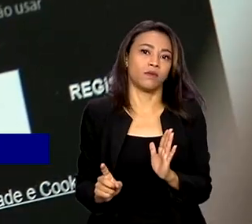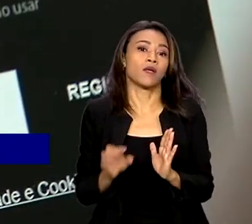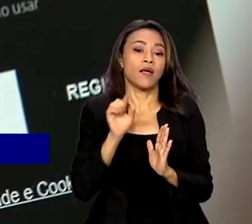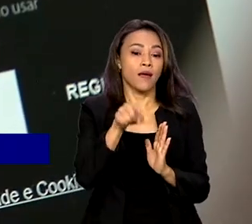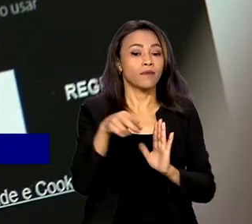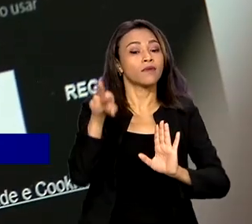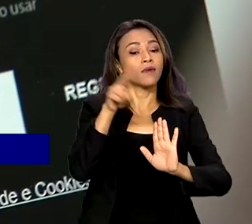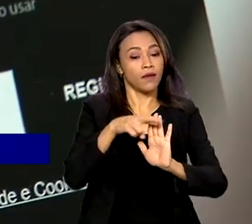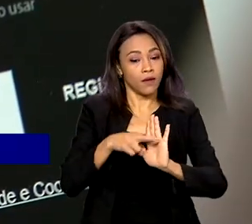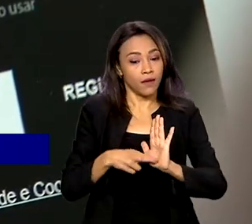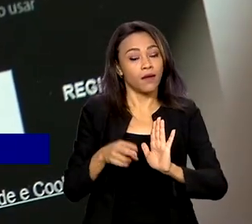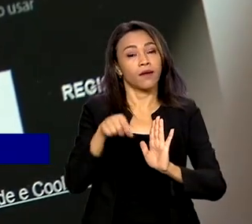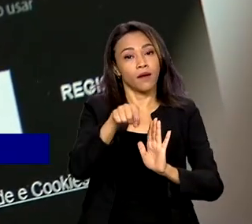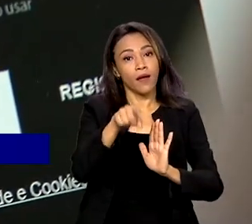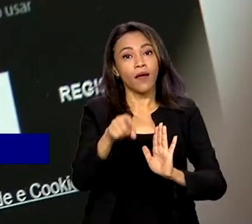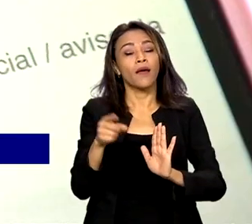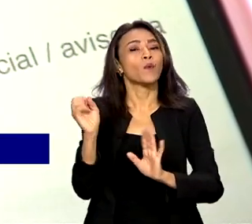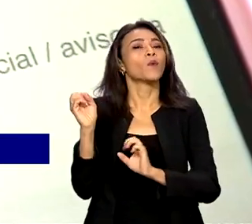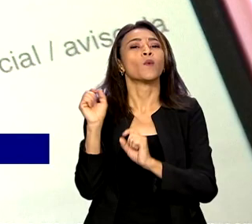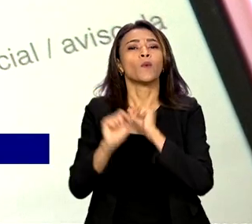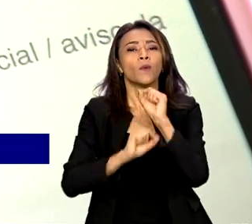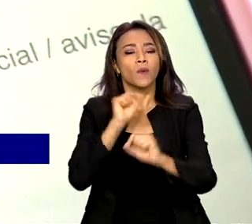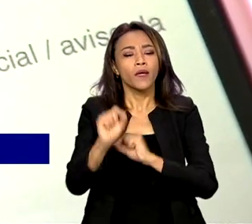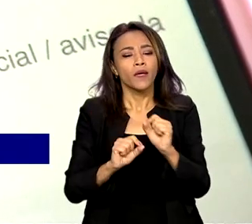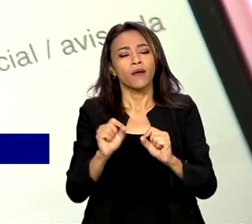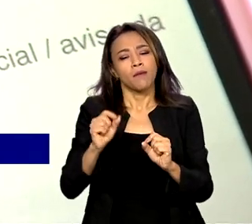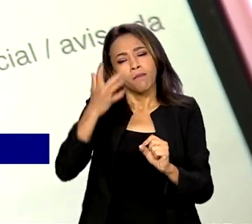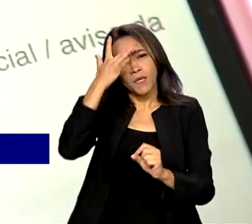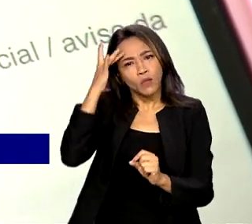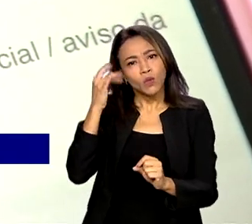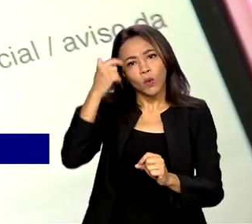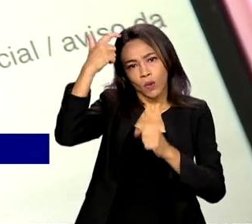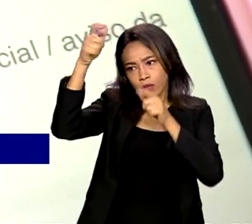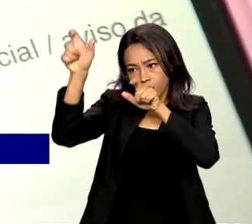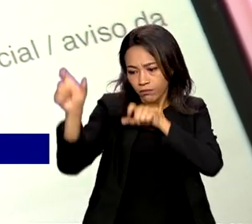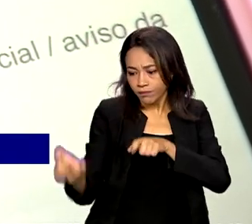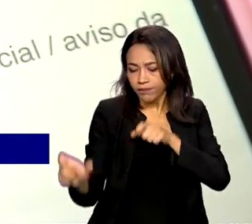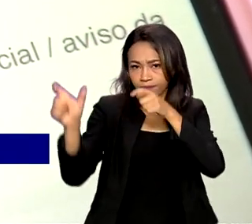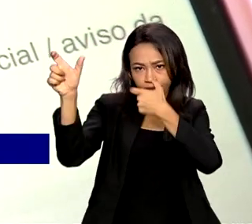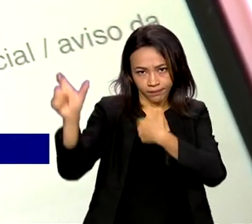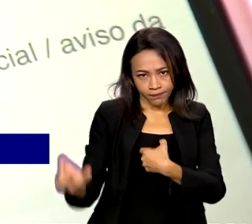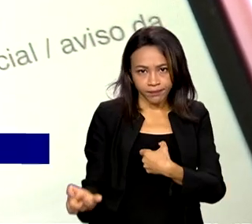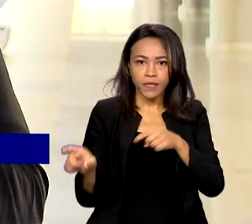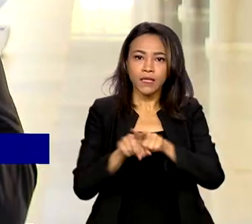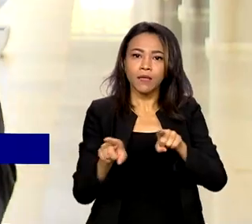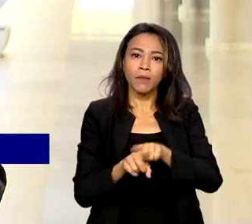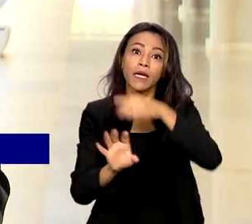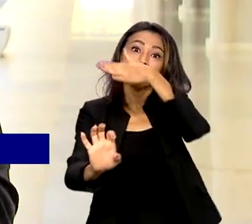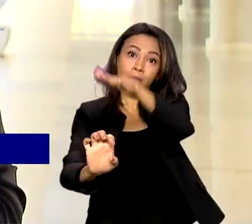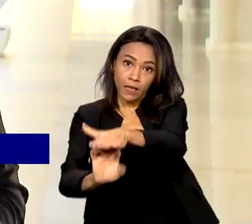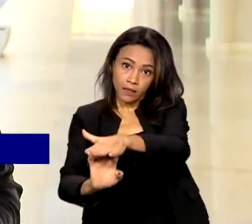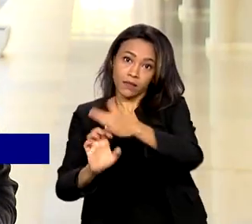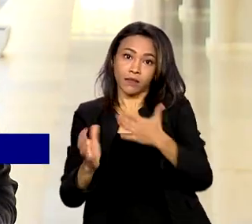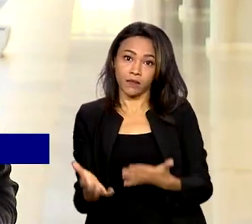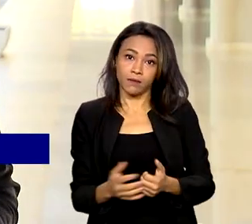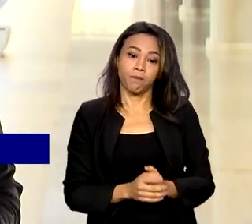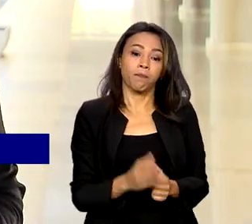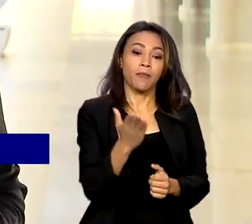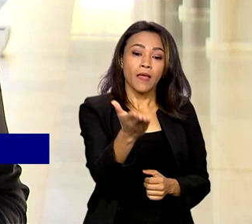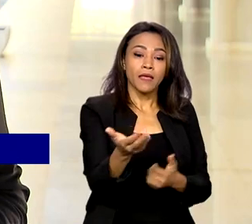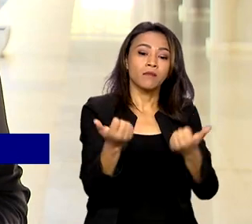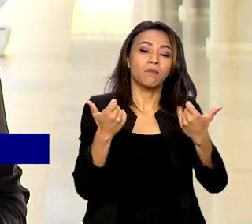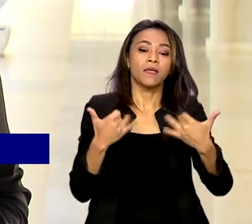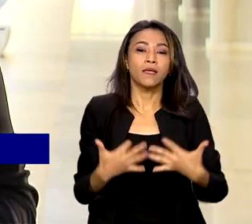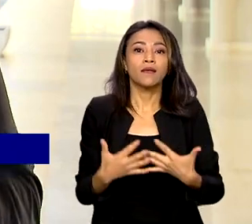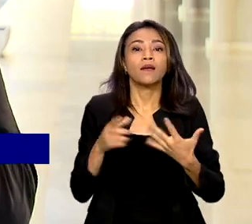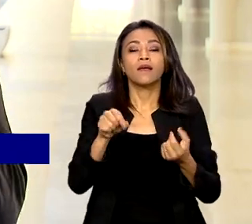se aplica para remessas enviadas tanto por pessoas físicas quanto empresas. Para isso, a empresa de